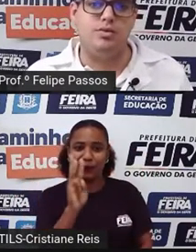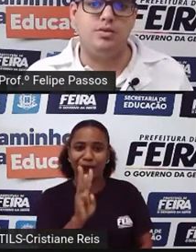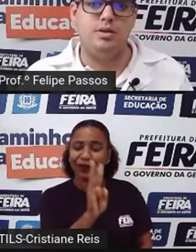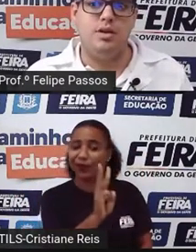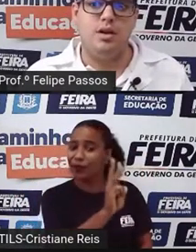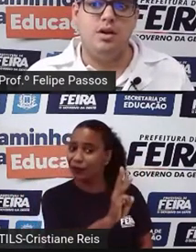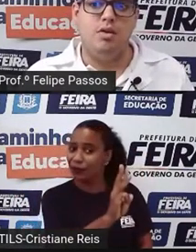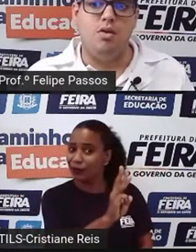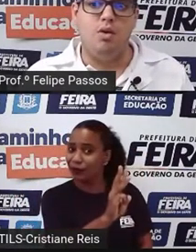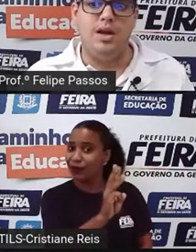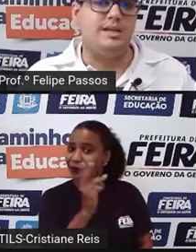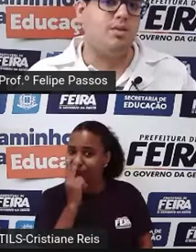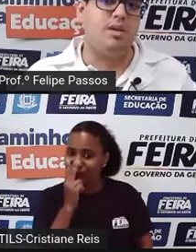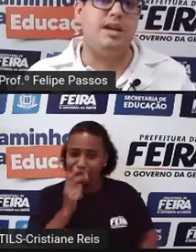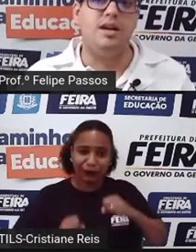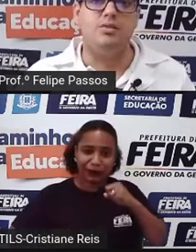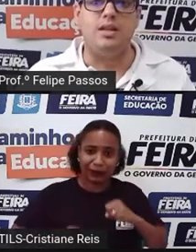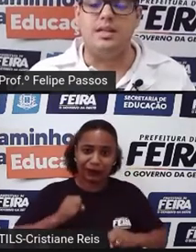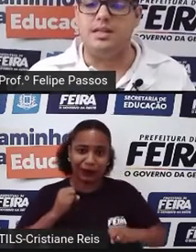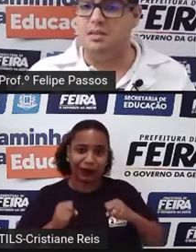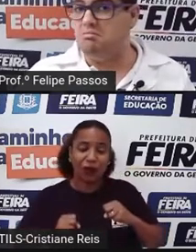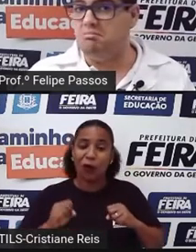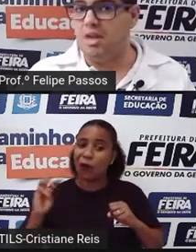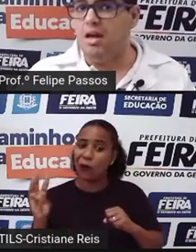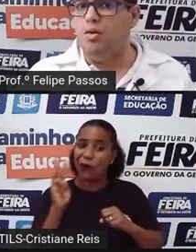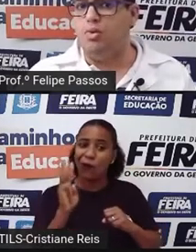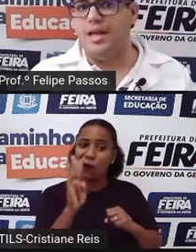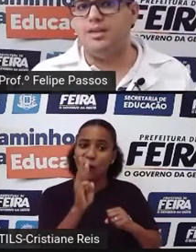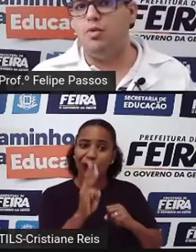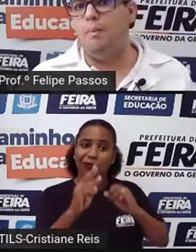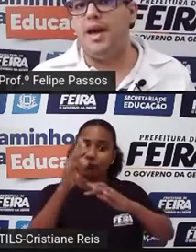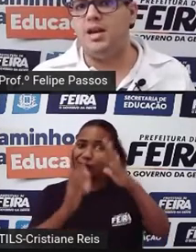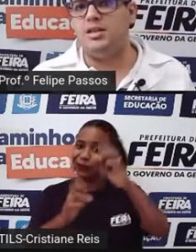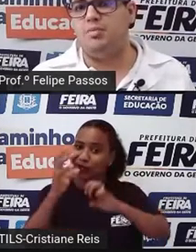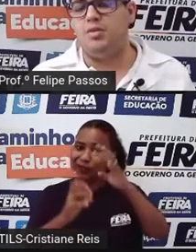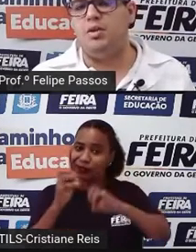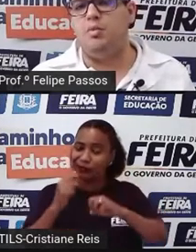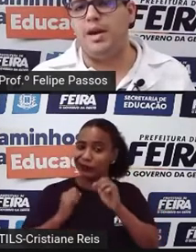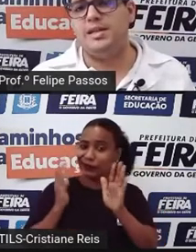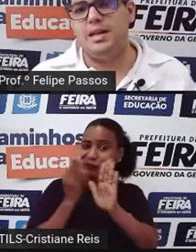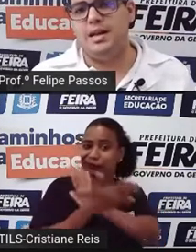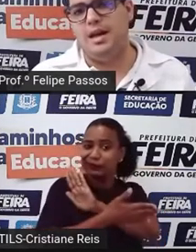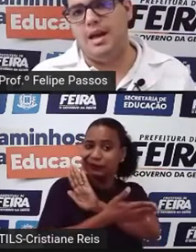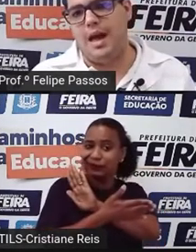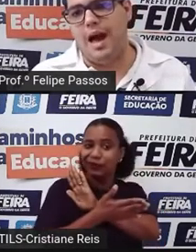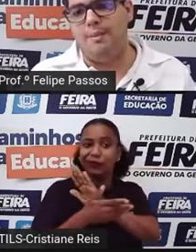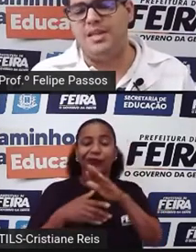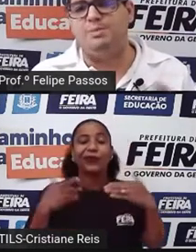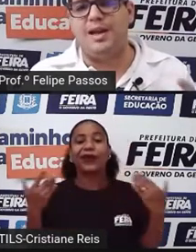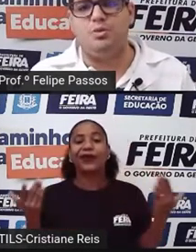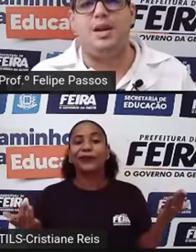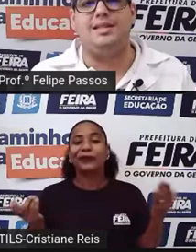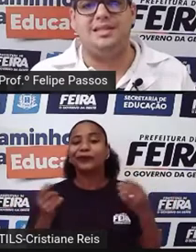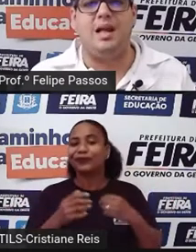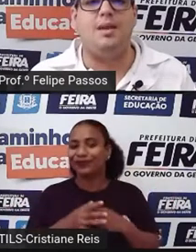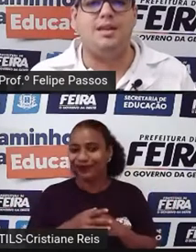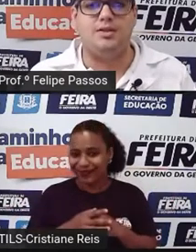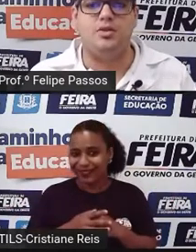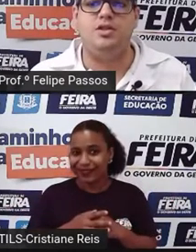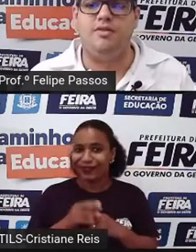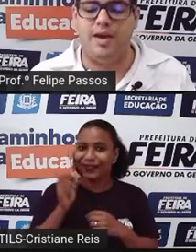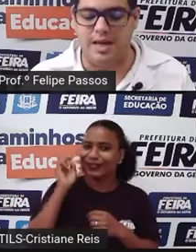juntos? Ou eles estão brigando entre si? O desenho rupestre, a pintura rupestre, ele abre espaço para essas